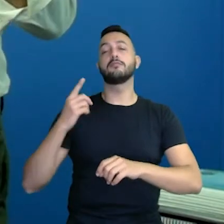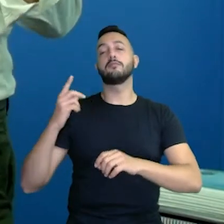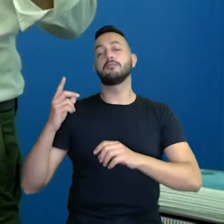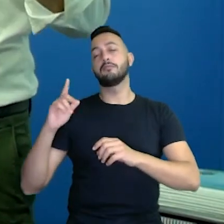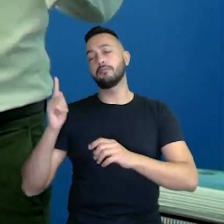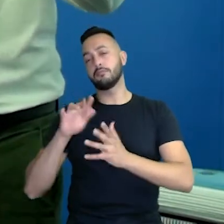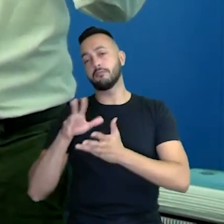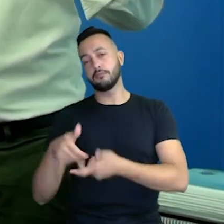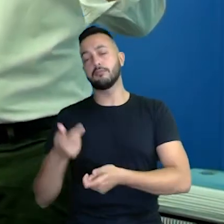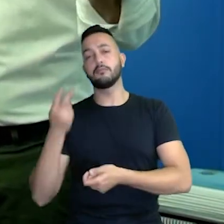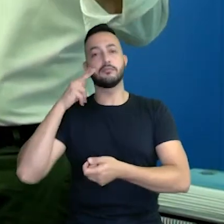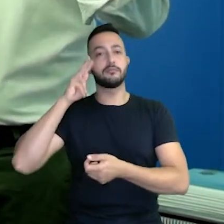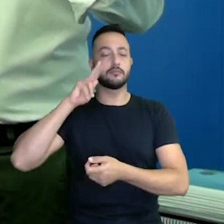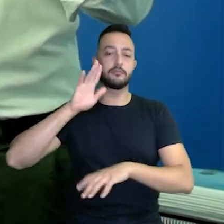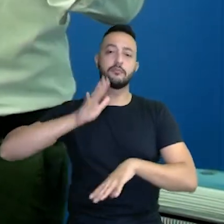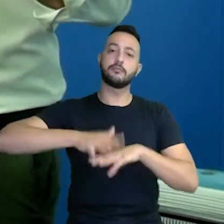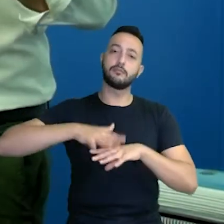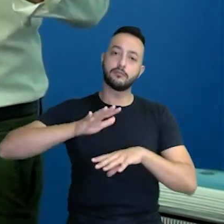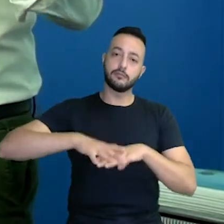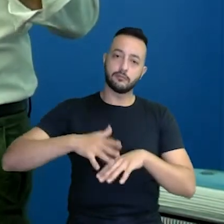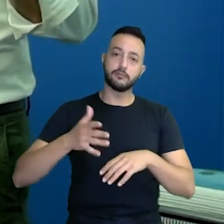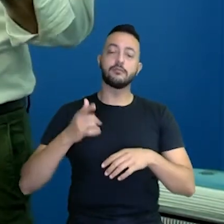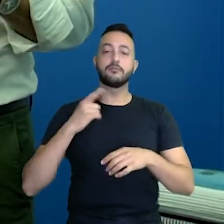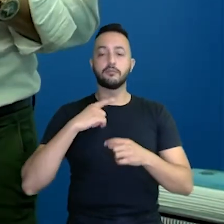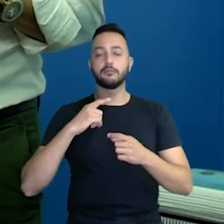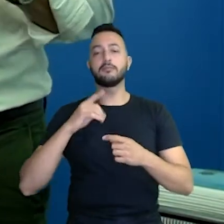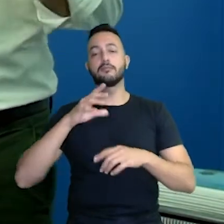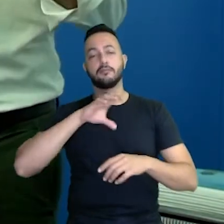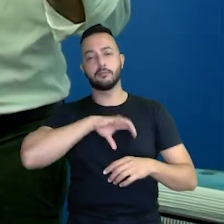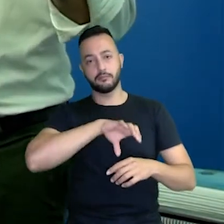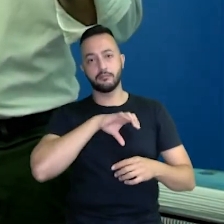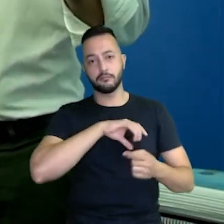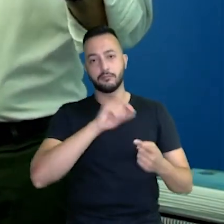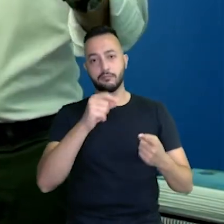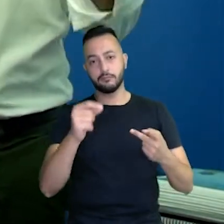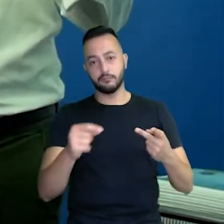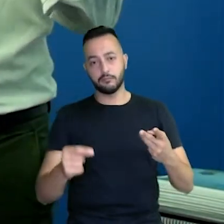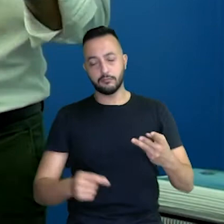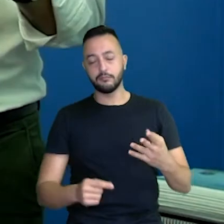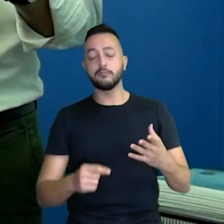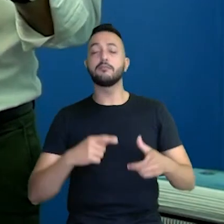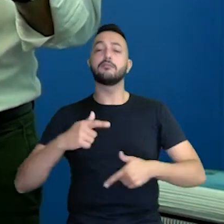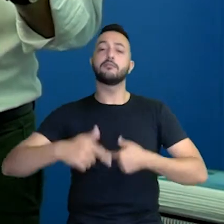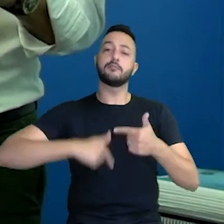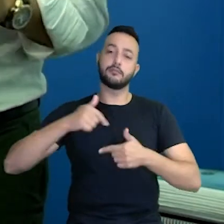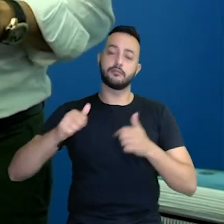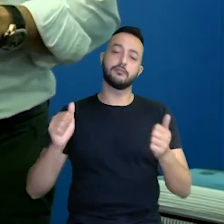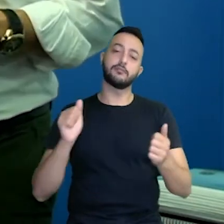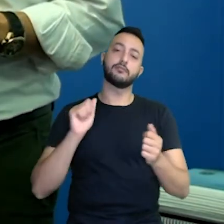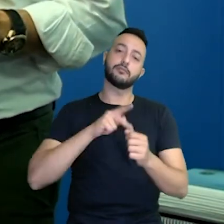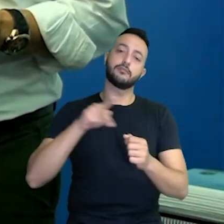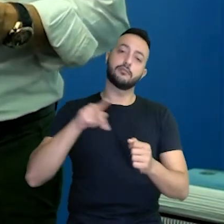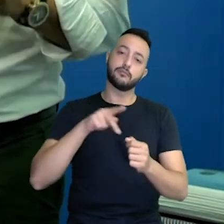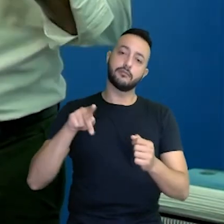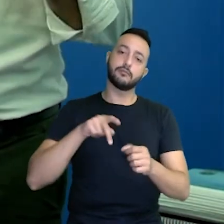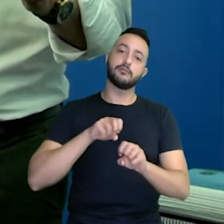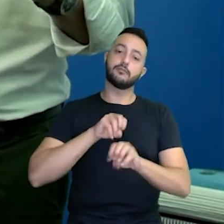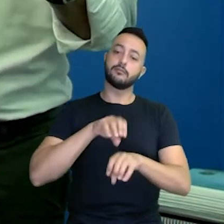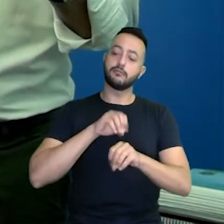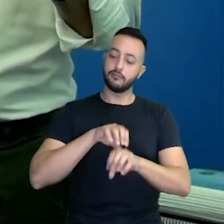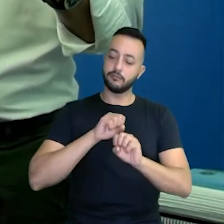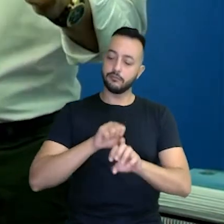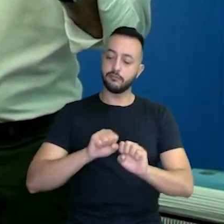para a história e assim vai. Matemática tem um formador, português, e esses formadores trabalham com os professores da área